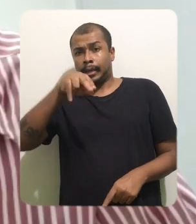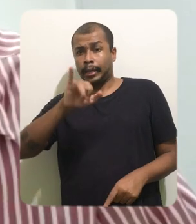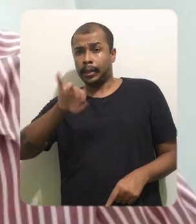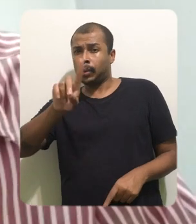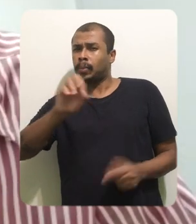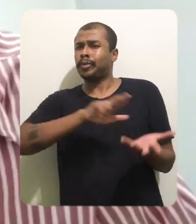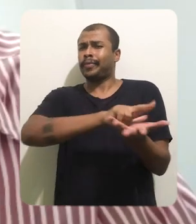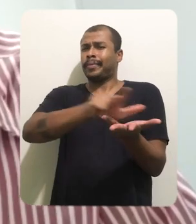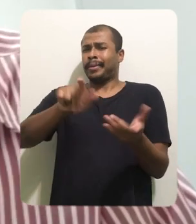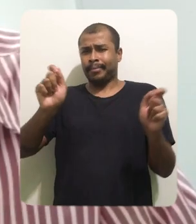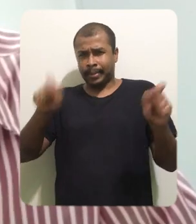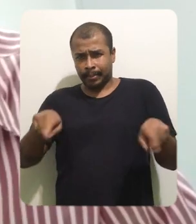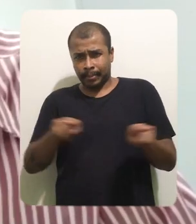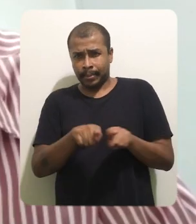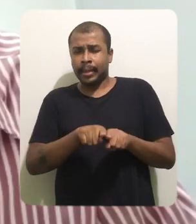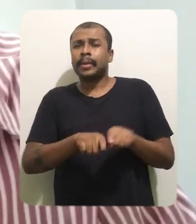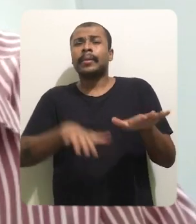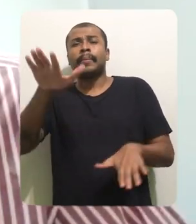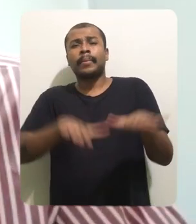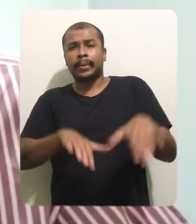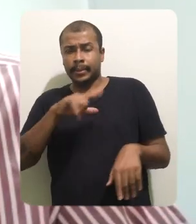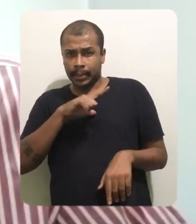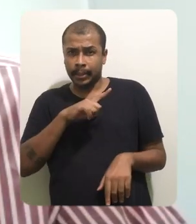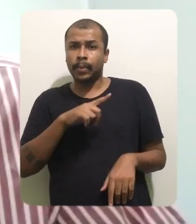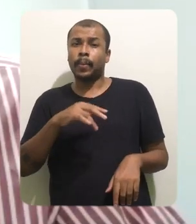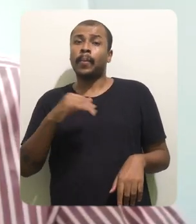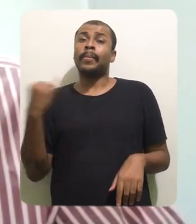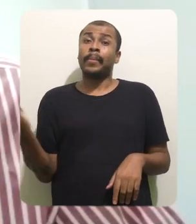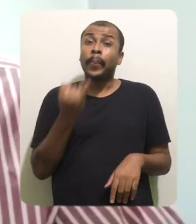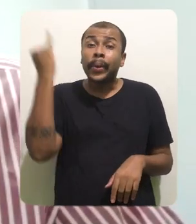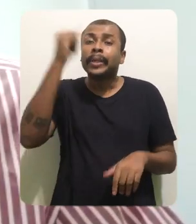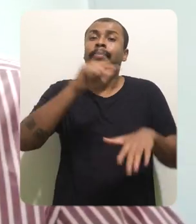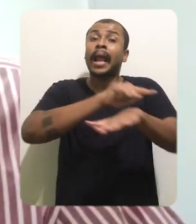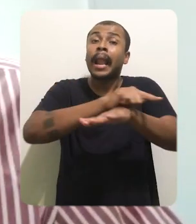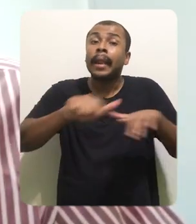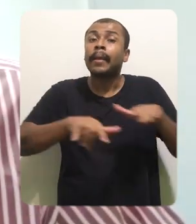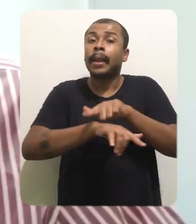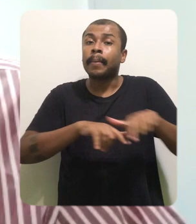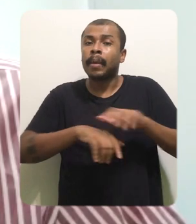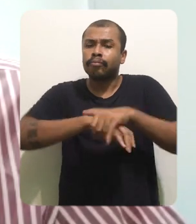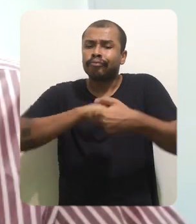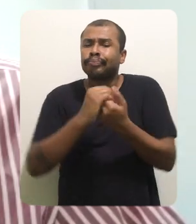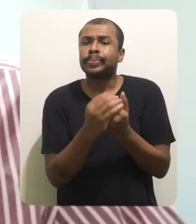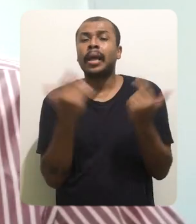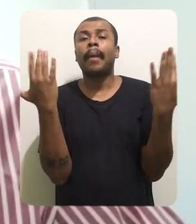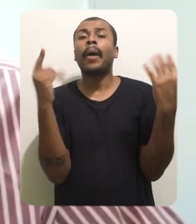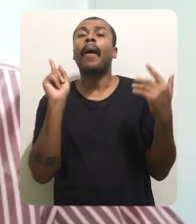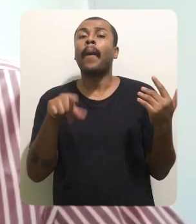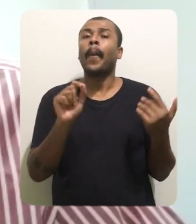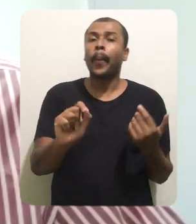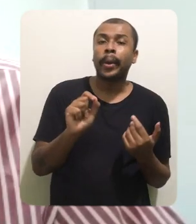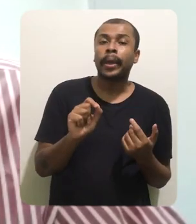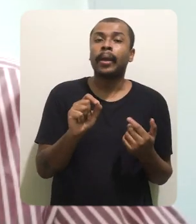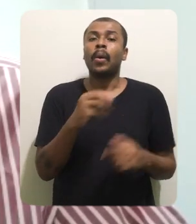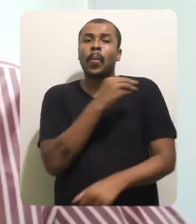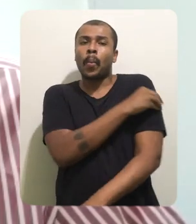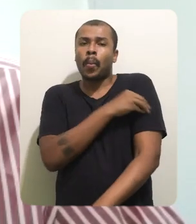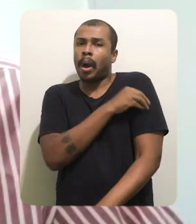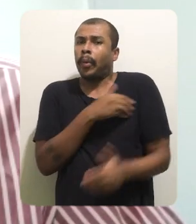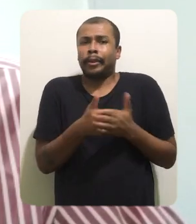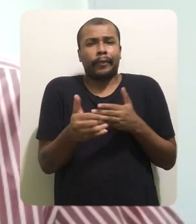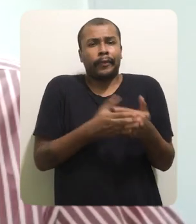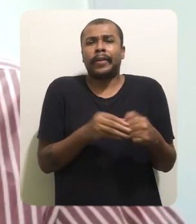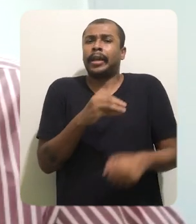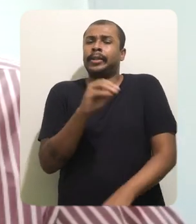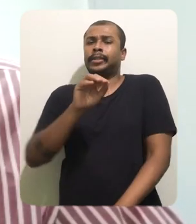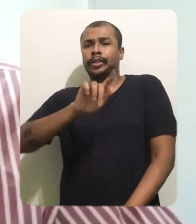formulação de álcool glicerinado. O que vai determinar o fator de higienização das mãos não é o fato da solução